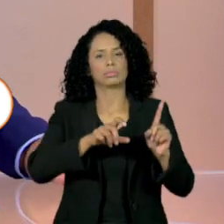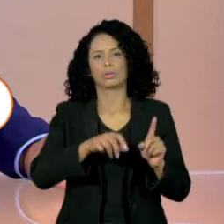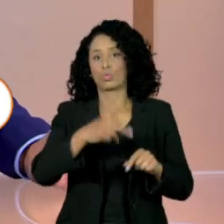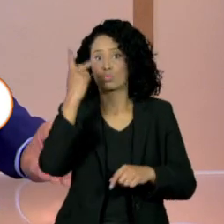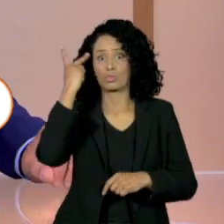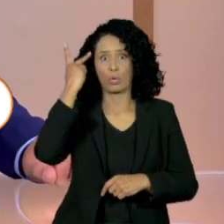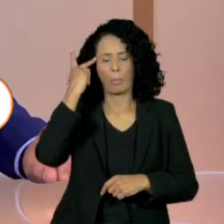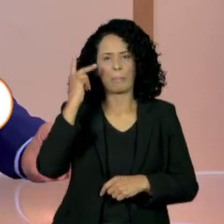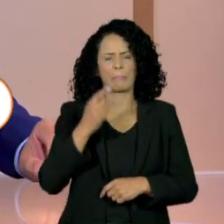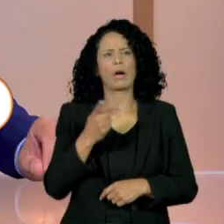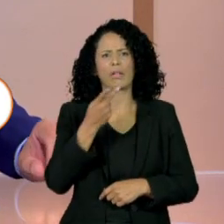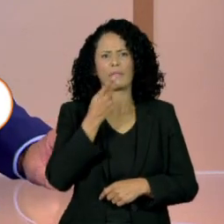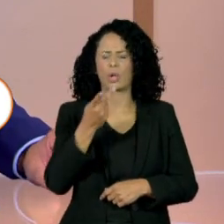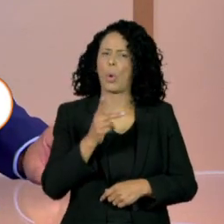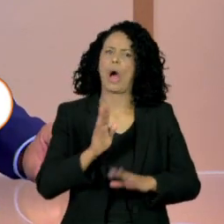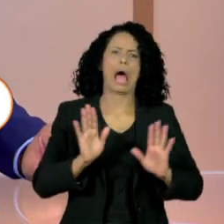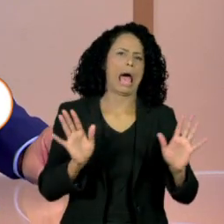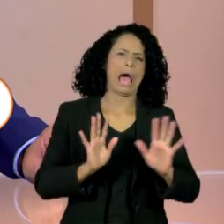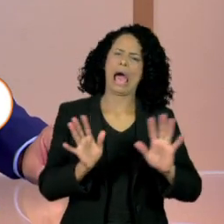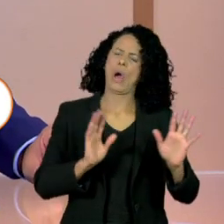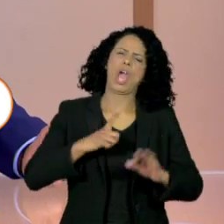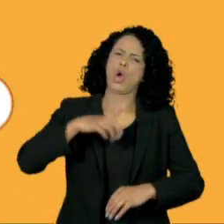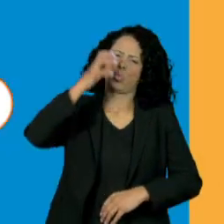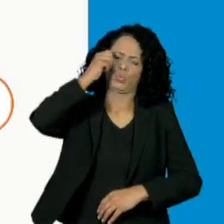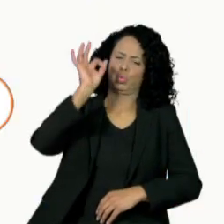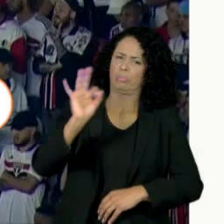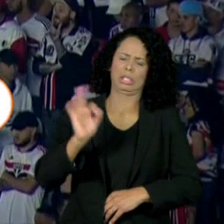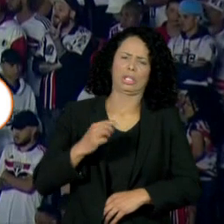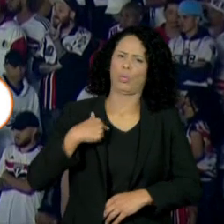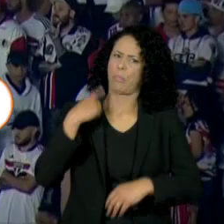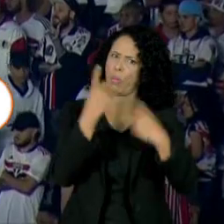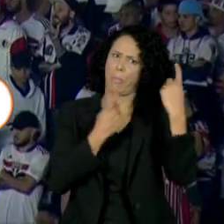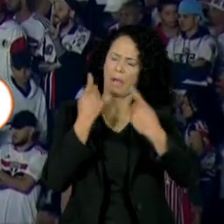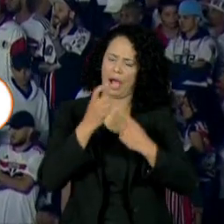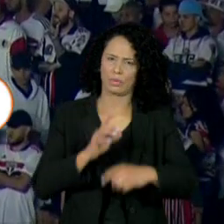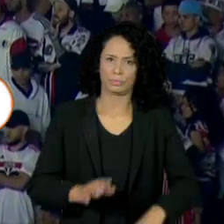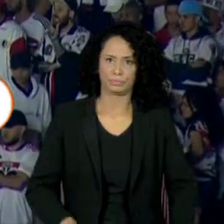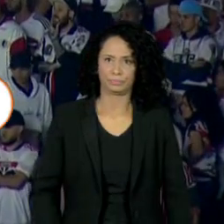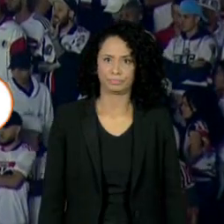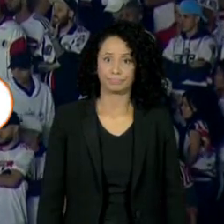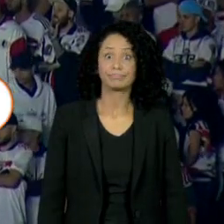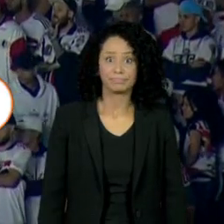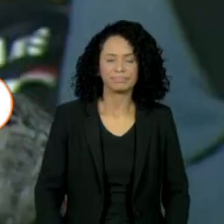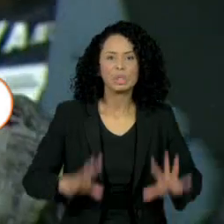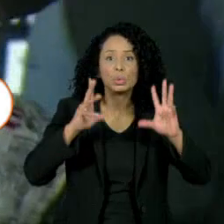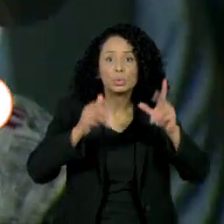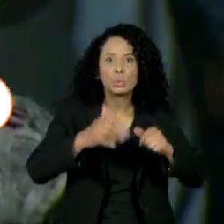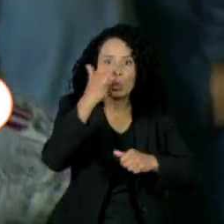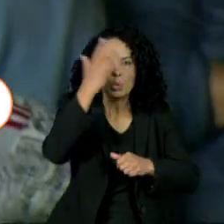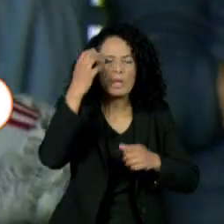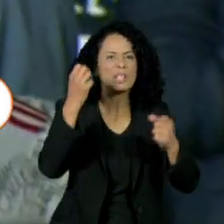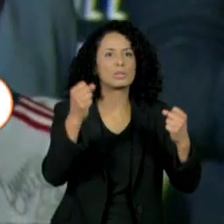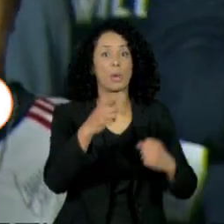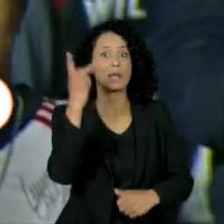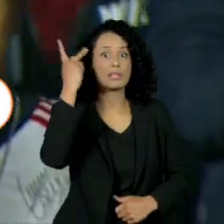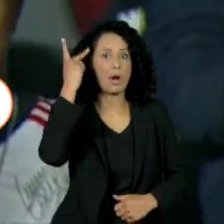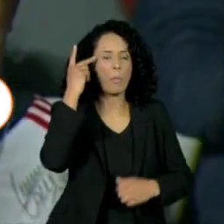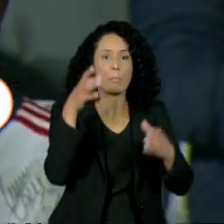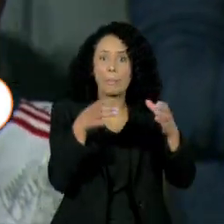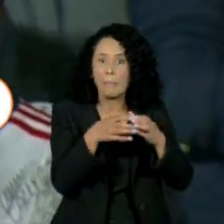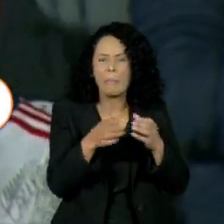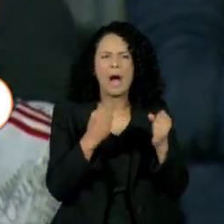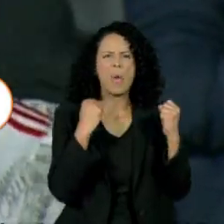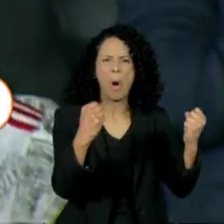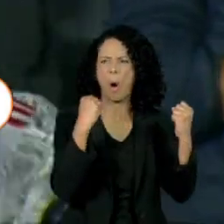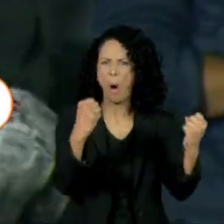Brasileiro, disse que não iria dormir. O torcedor tricolou, não aguentou e foi à